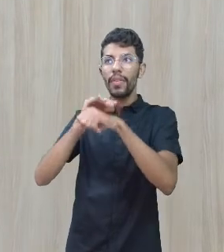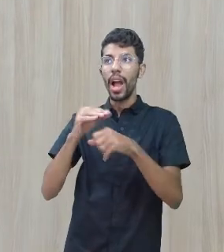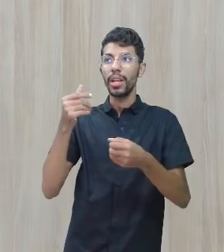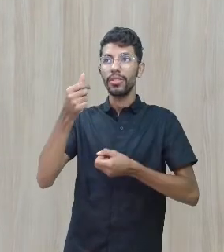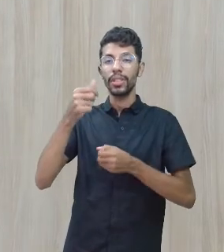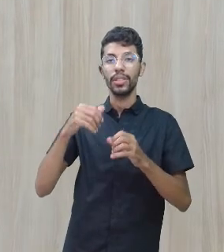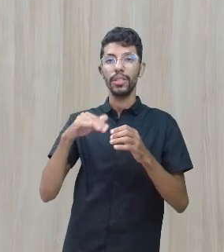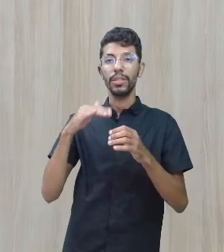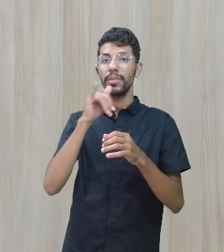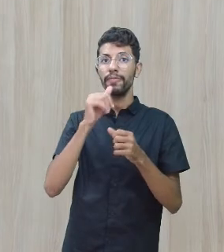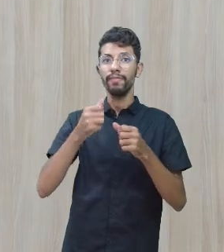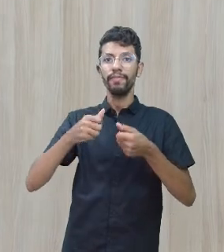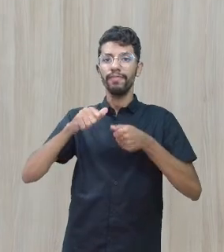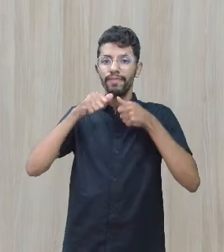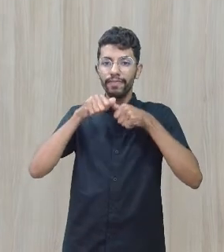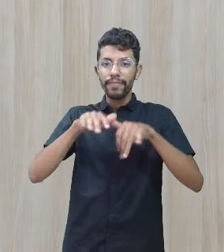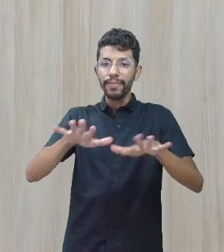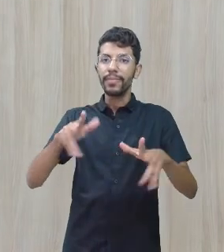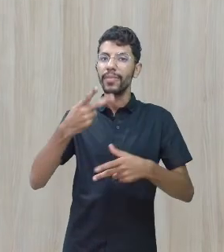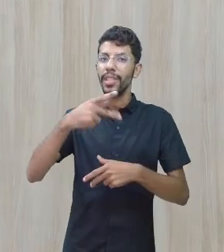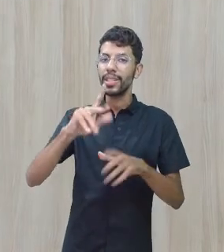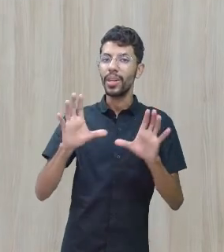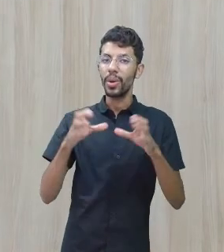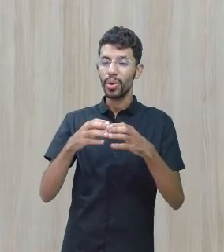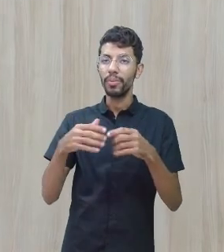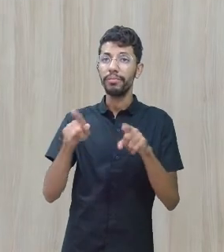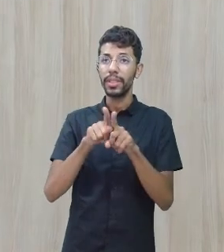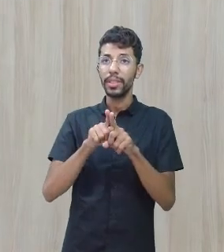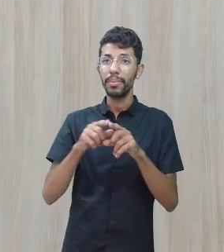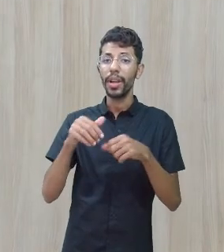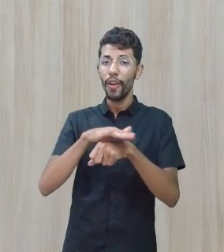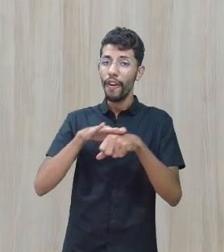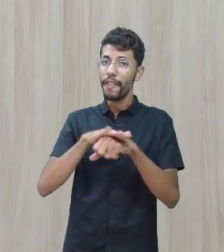compartilha com seus grupos. Conversa em casa também.